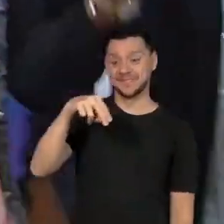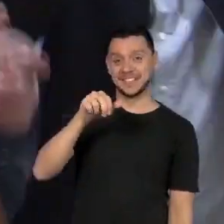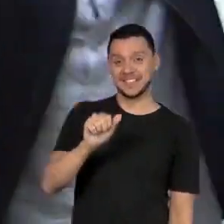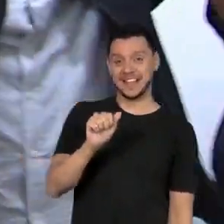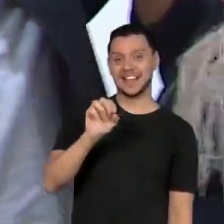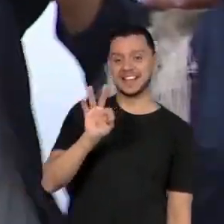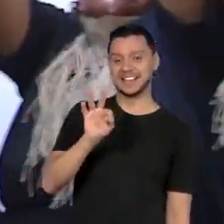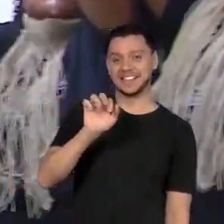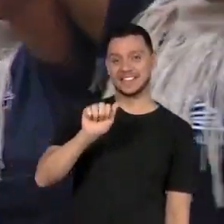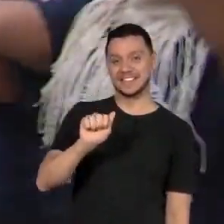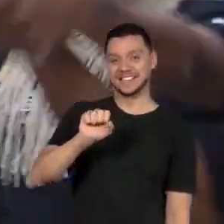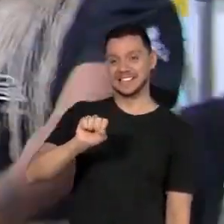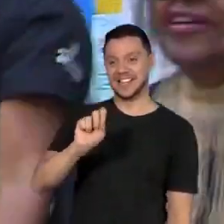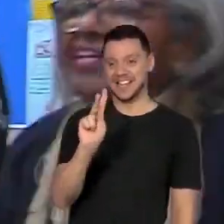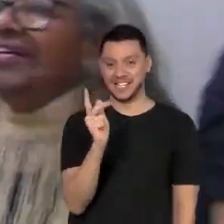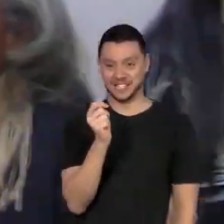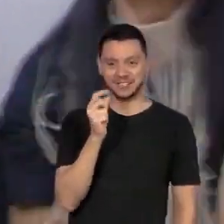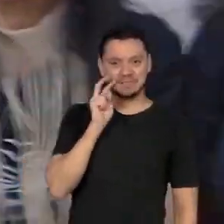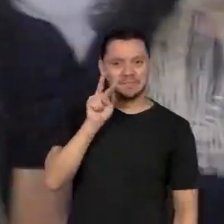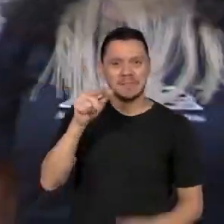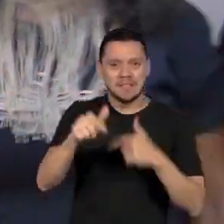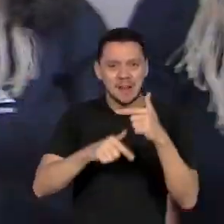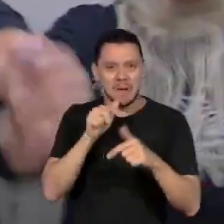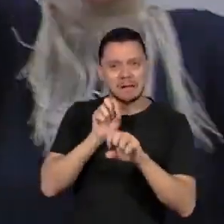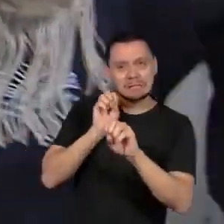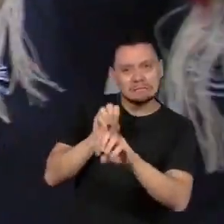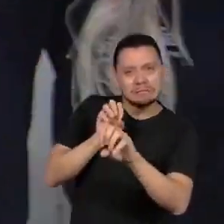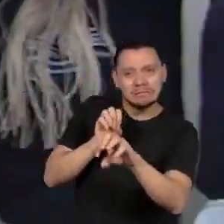jovens e adultos é motivo de orgulho.